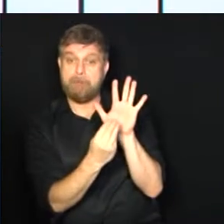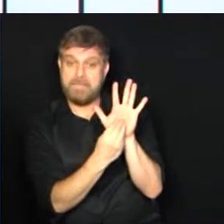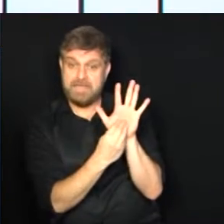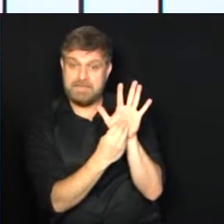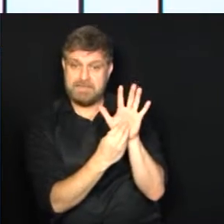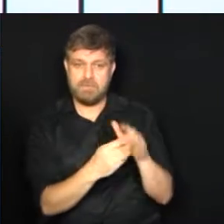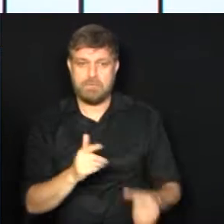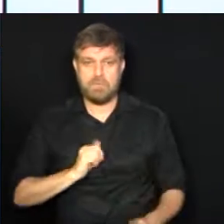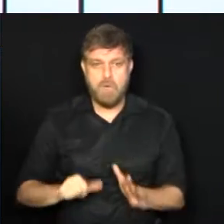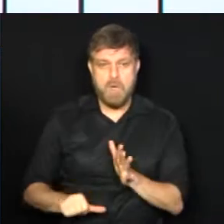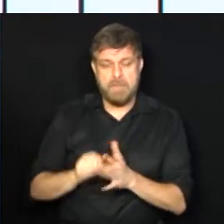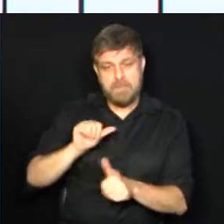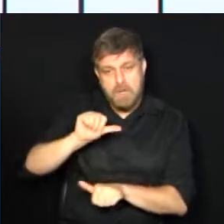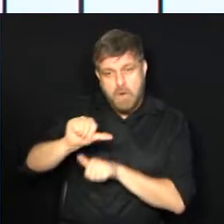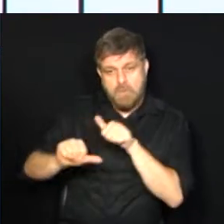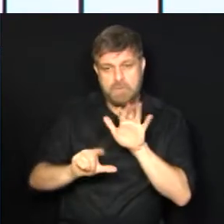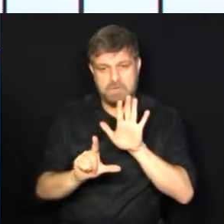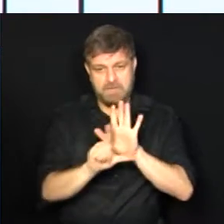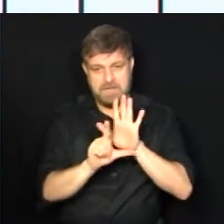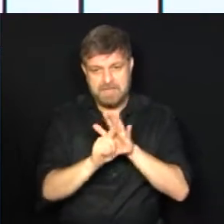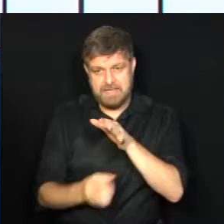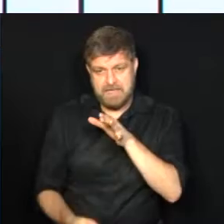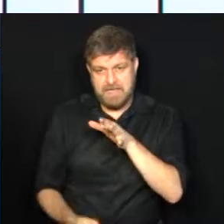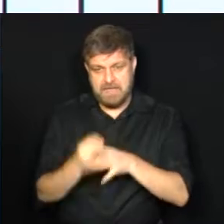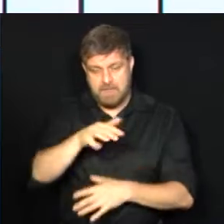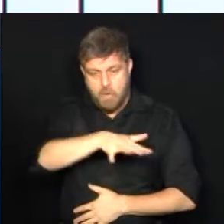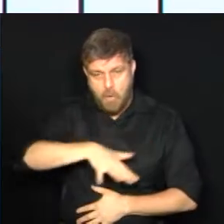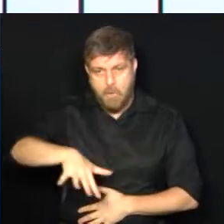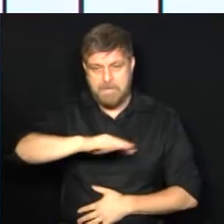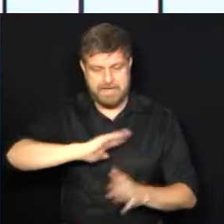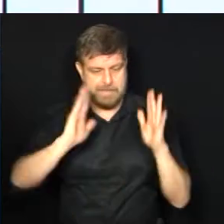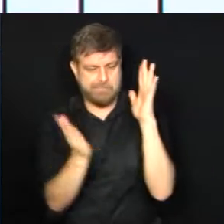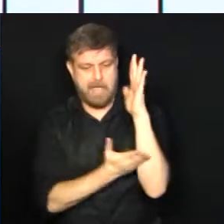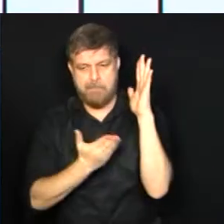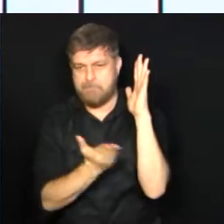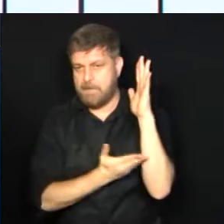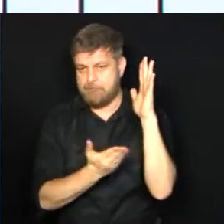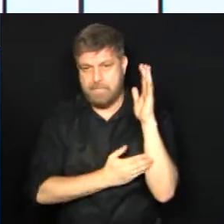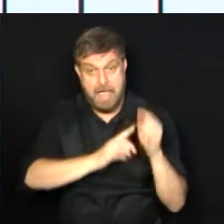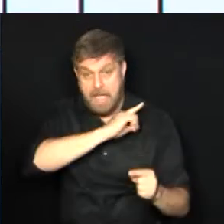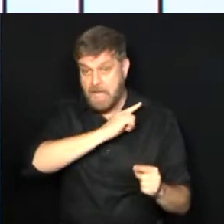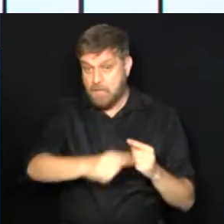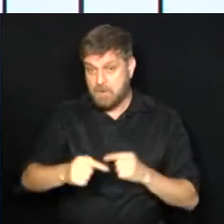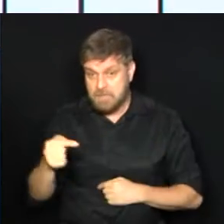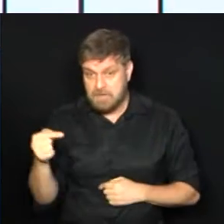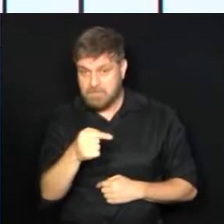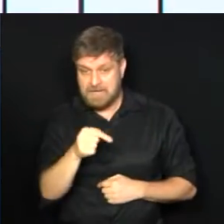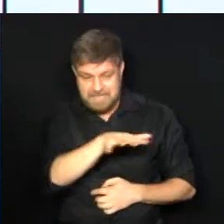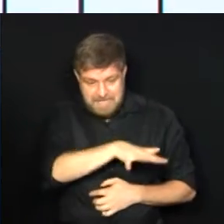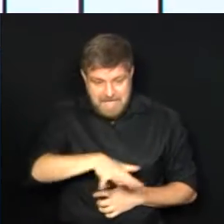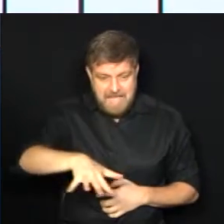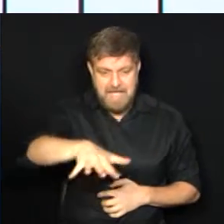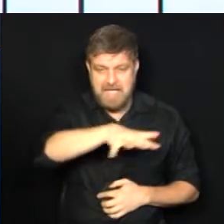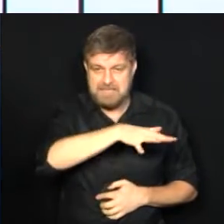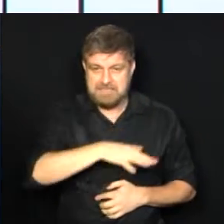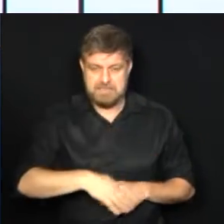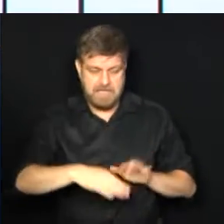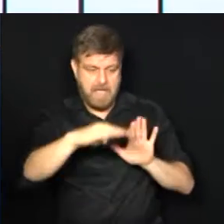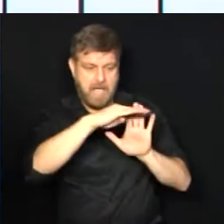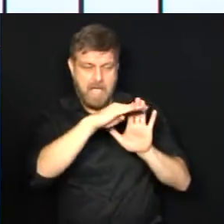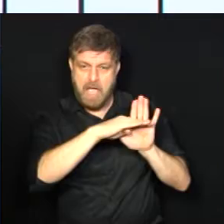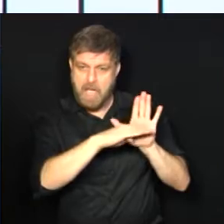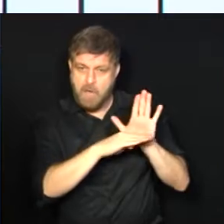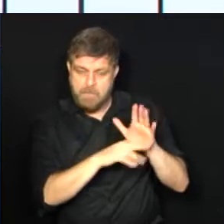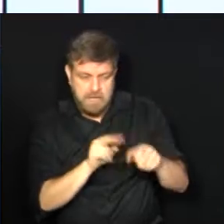primeiro altera dispositivos na lei que criou a APA em 2001, para que elas estejam em consonância com o plano de